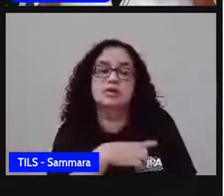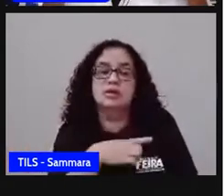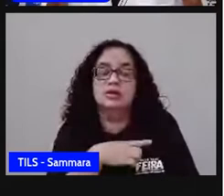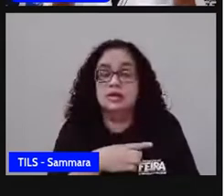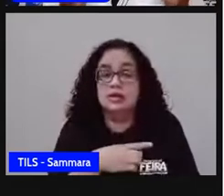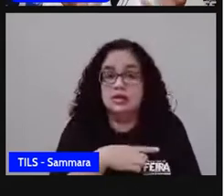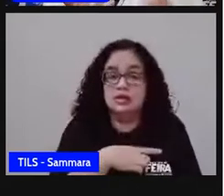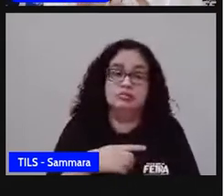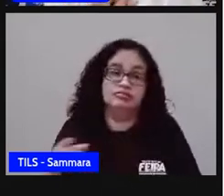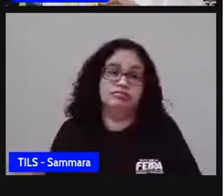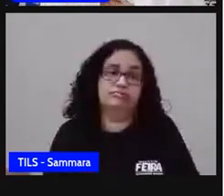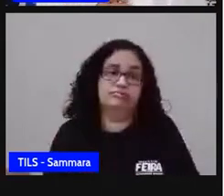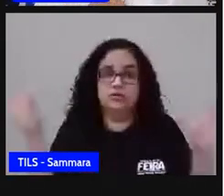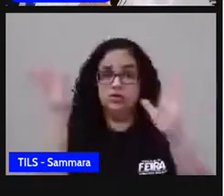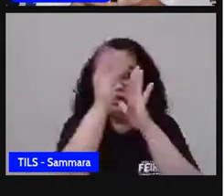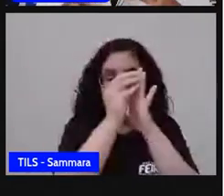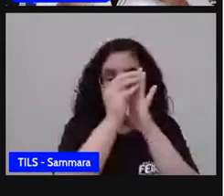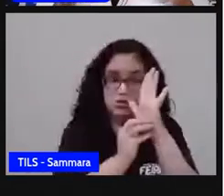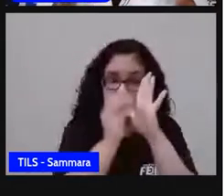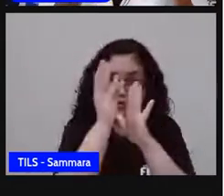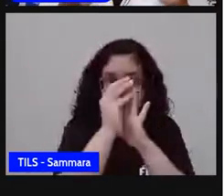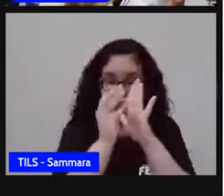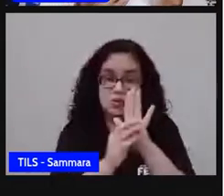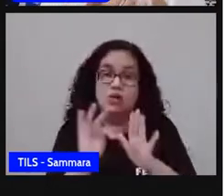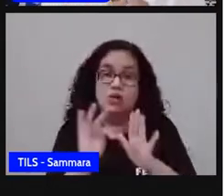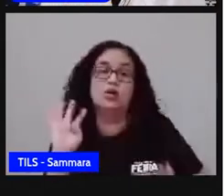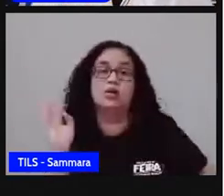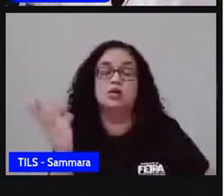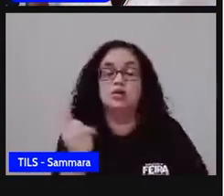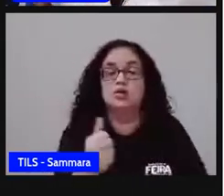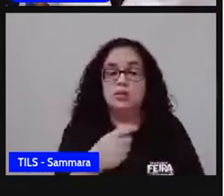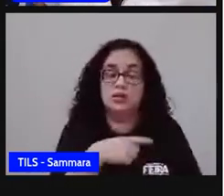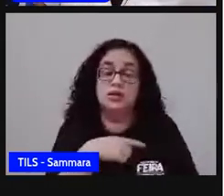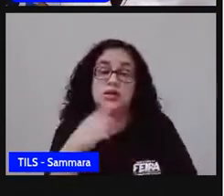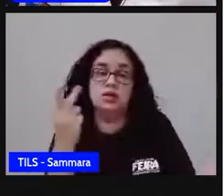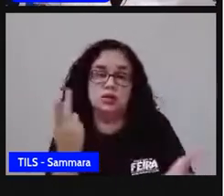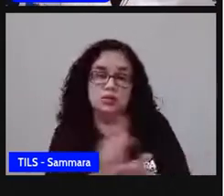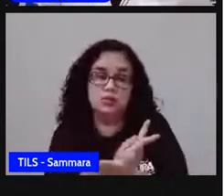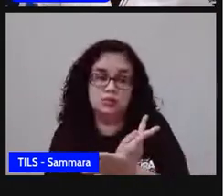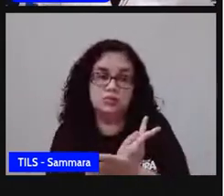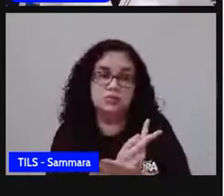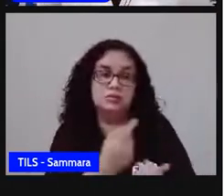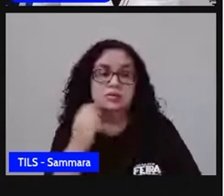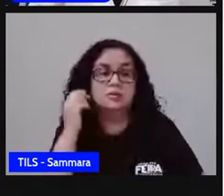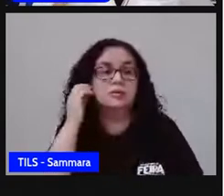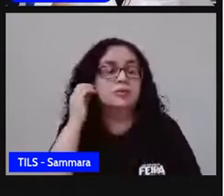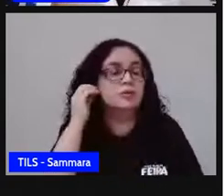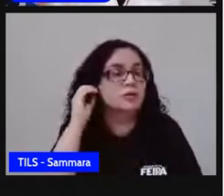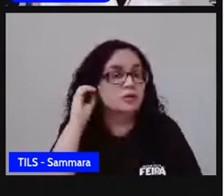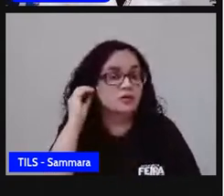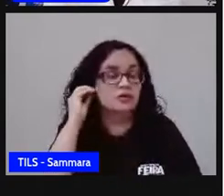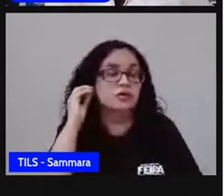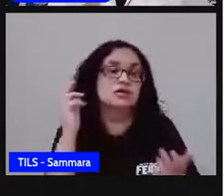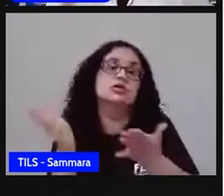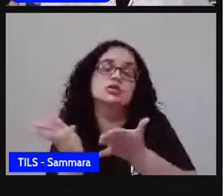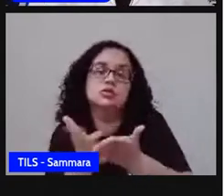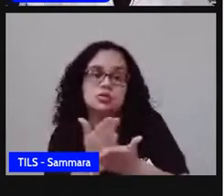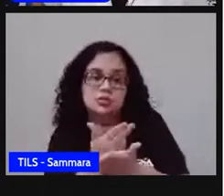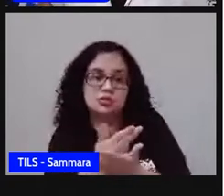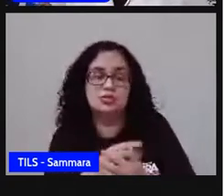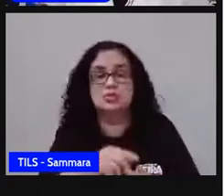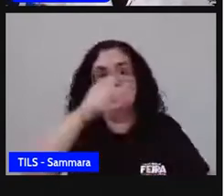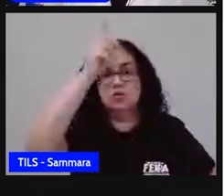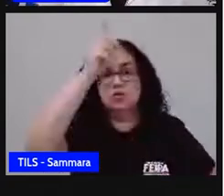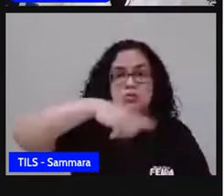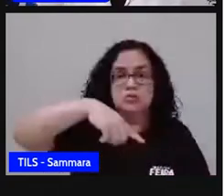resumir toda uma situação, através de um desenho, de uma ilustração. O gráfico